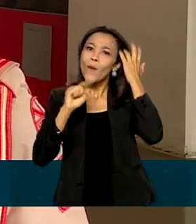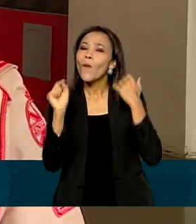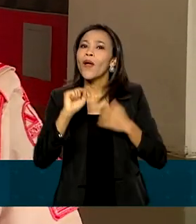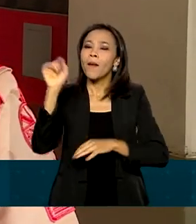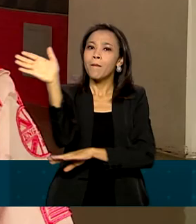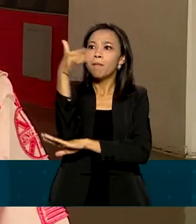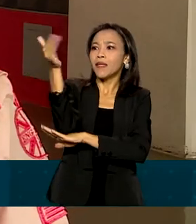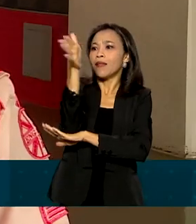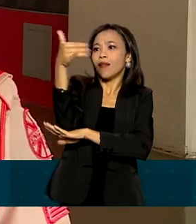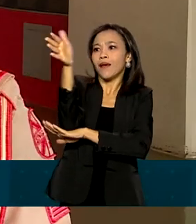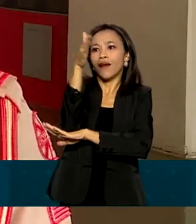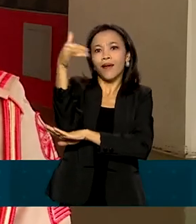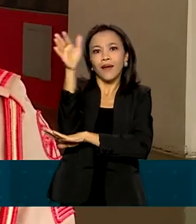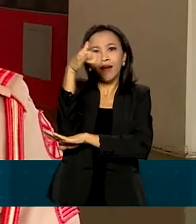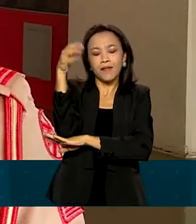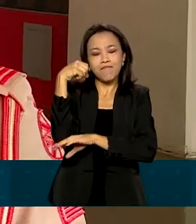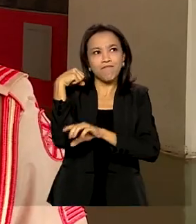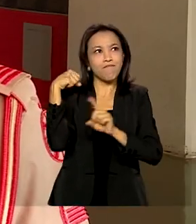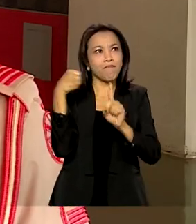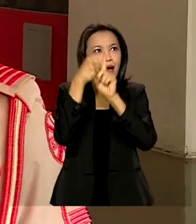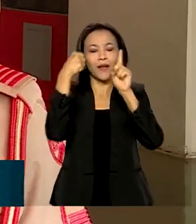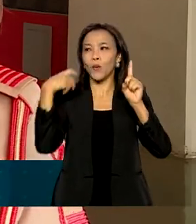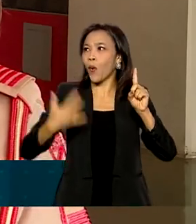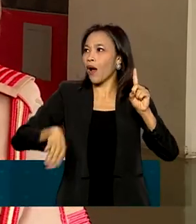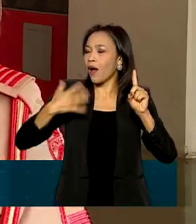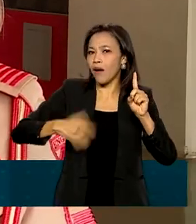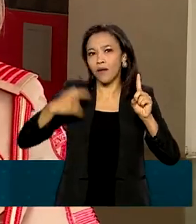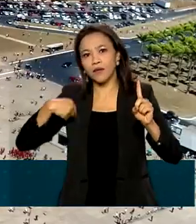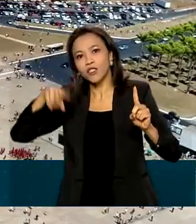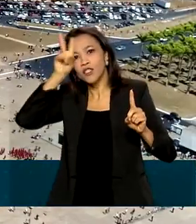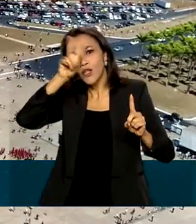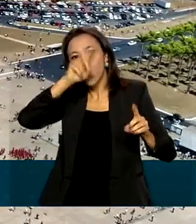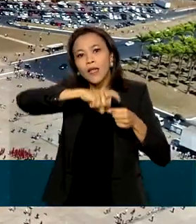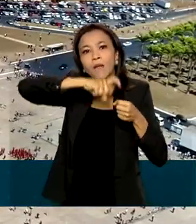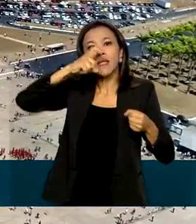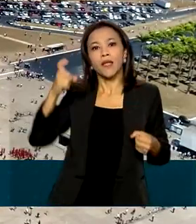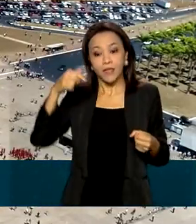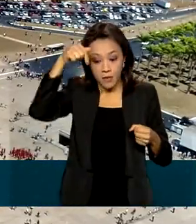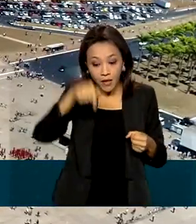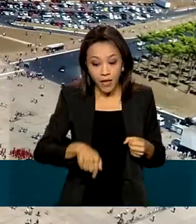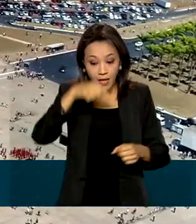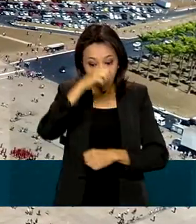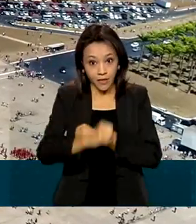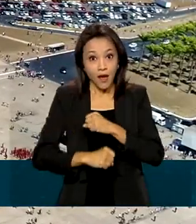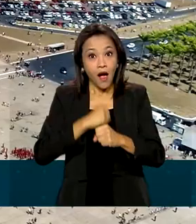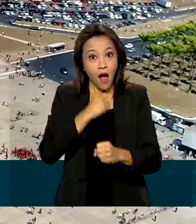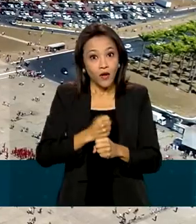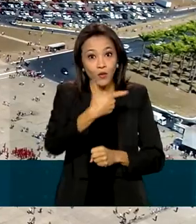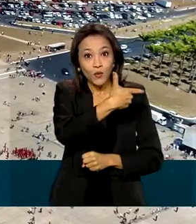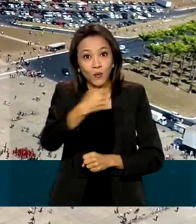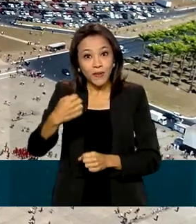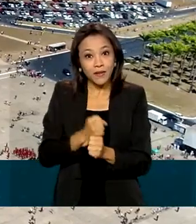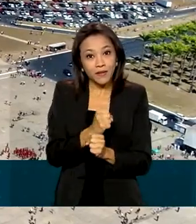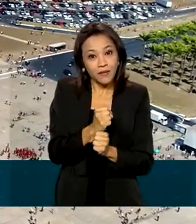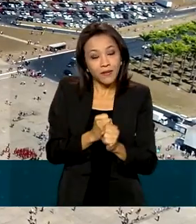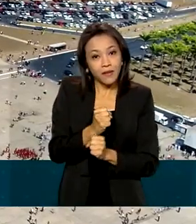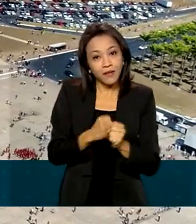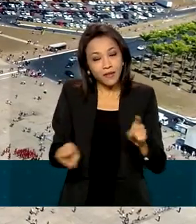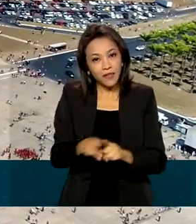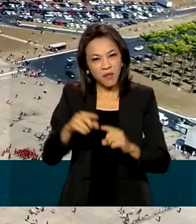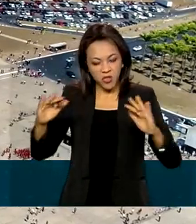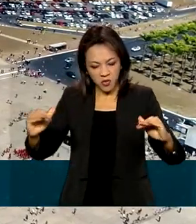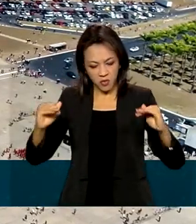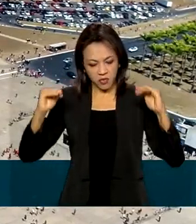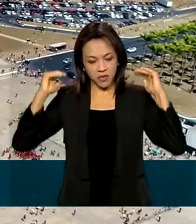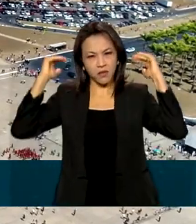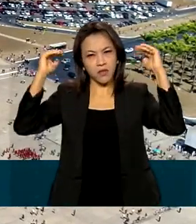porque ela conta um pouquinho da nossa história, principalmente da nossa independência, que nesse ano completa 200 anos. Além de representar a soberania